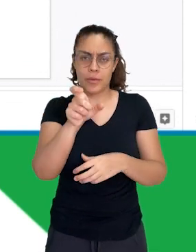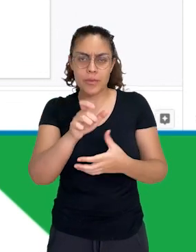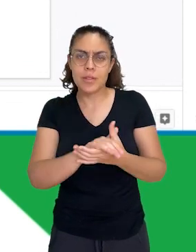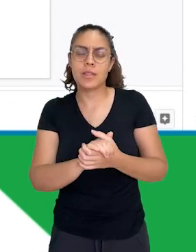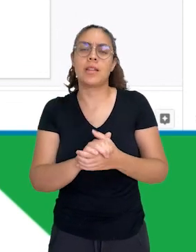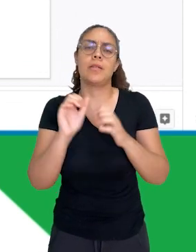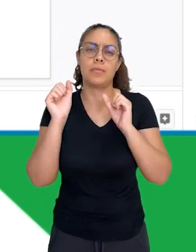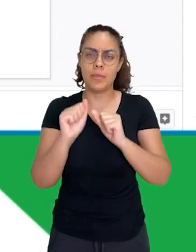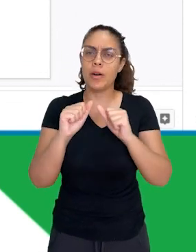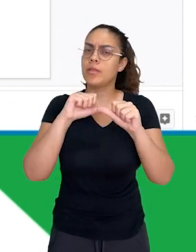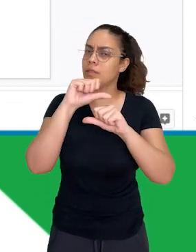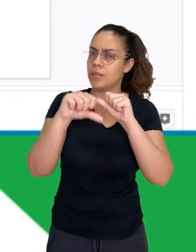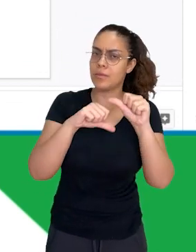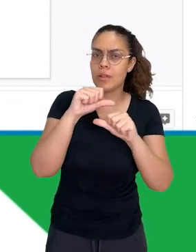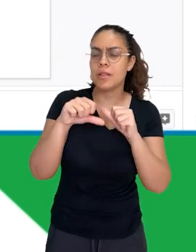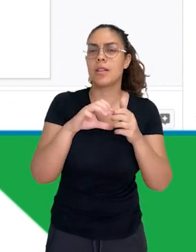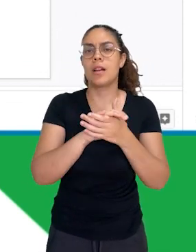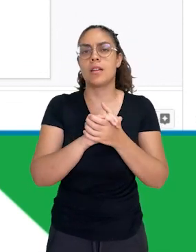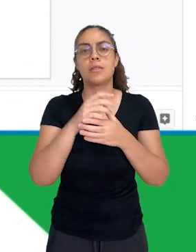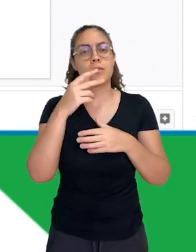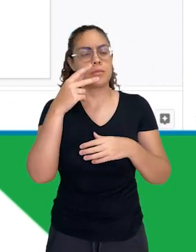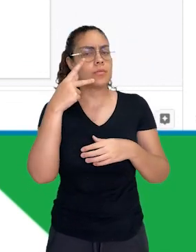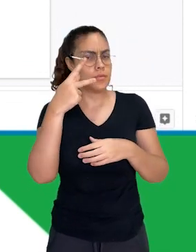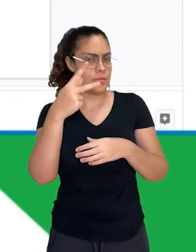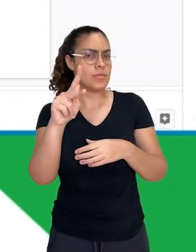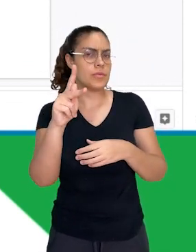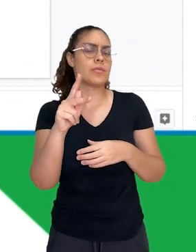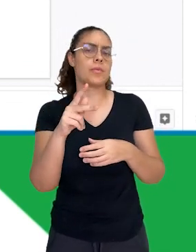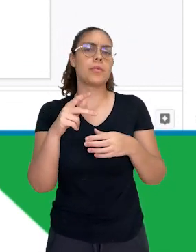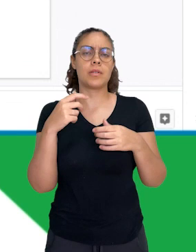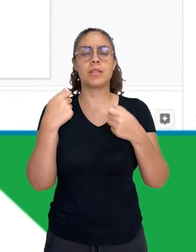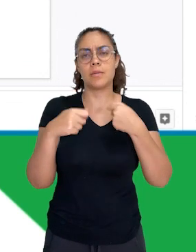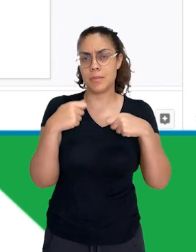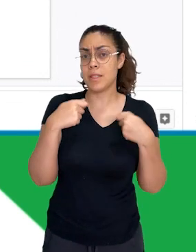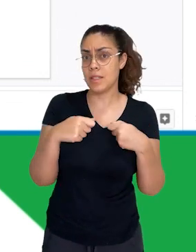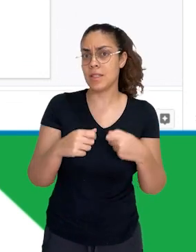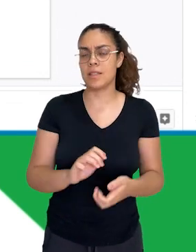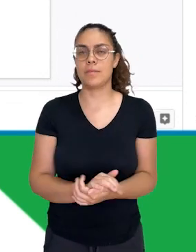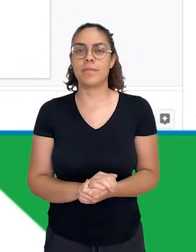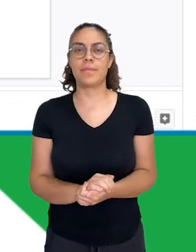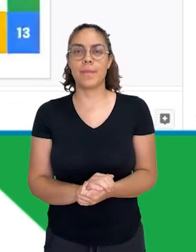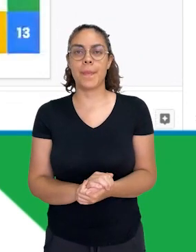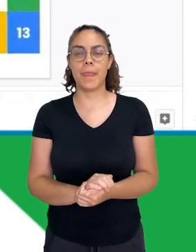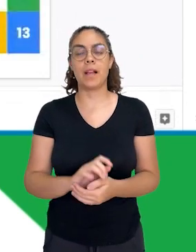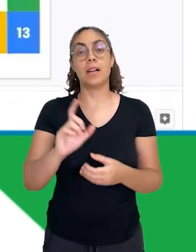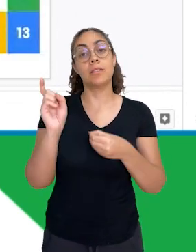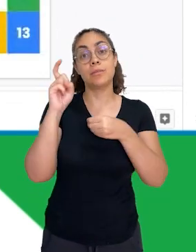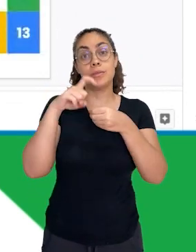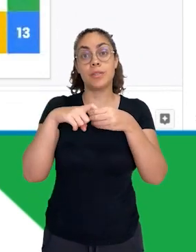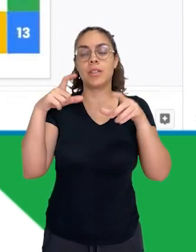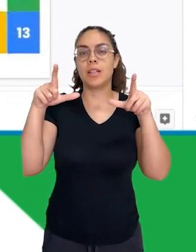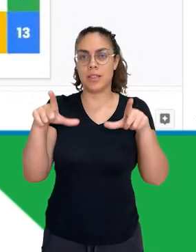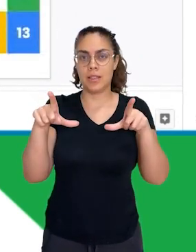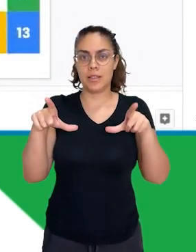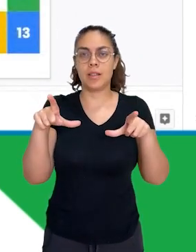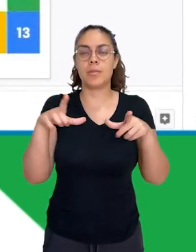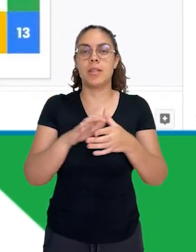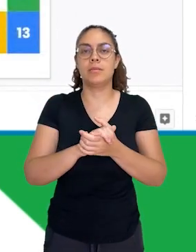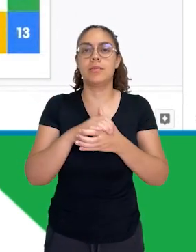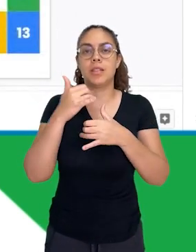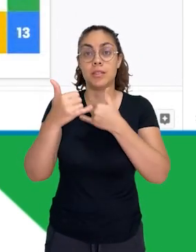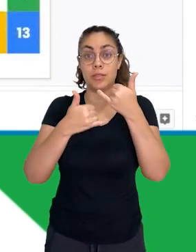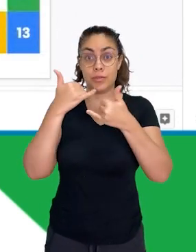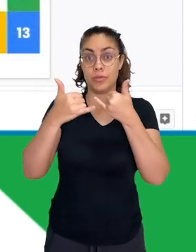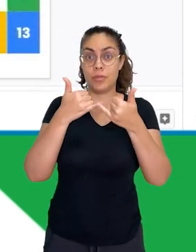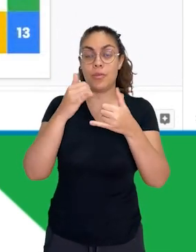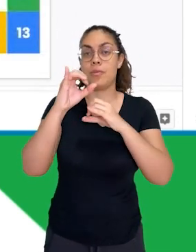serem trocados e formatados conforme a sua necessidade, tá? Voltando aqui no tabuleiro então, dessa forma